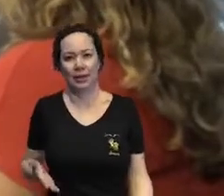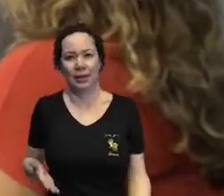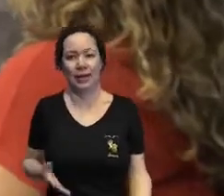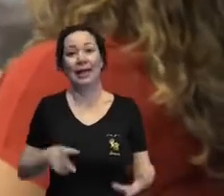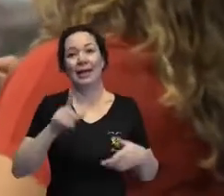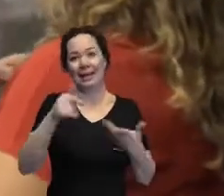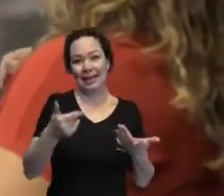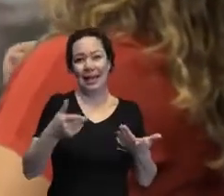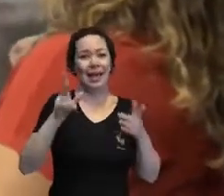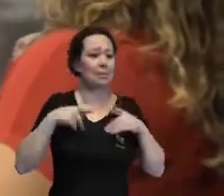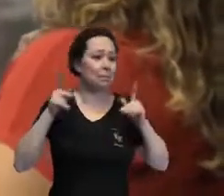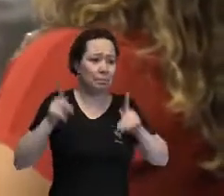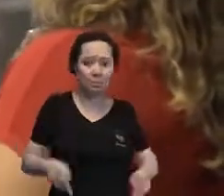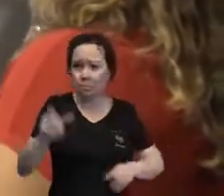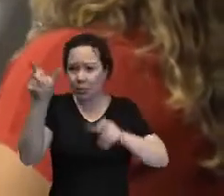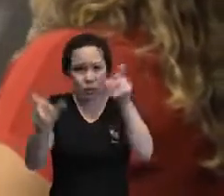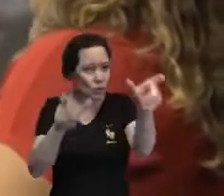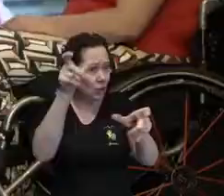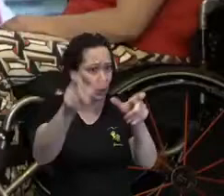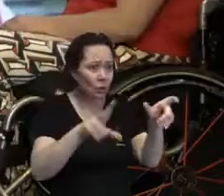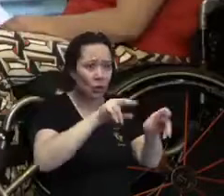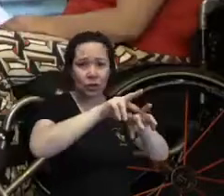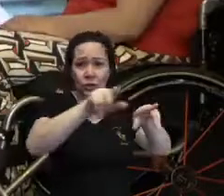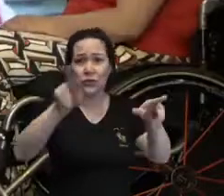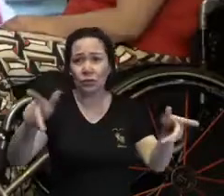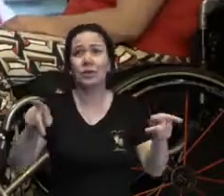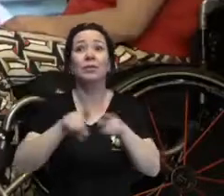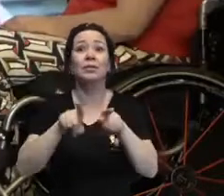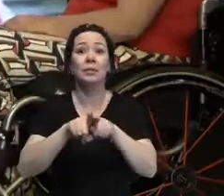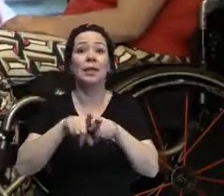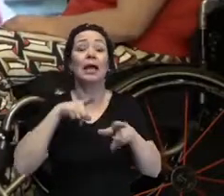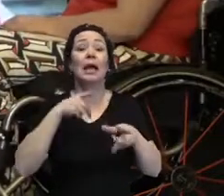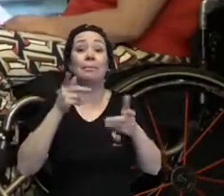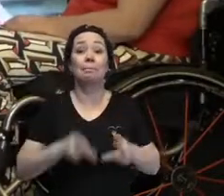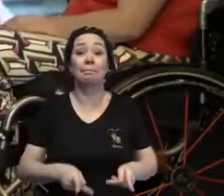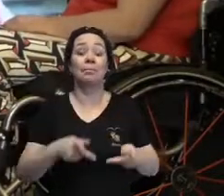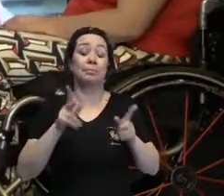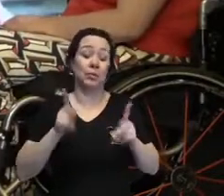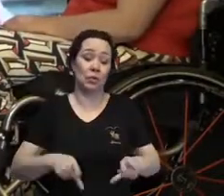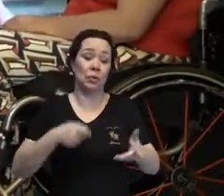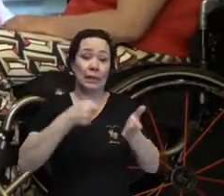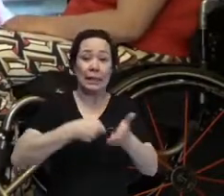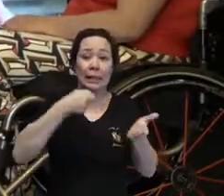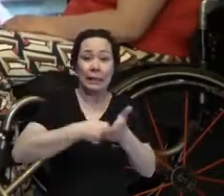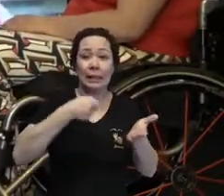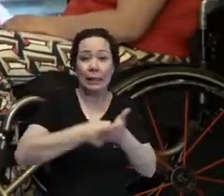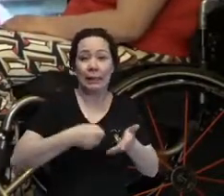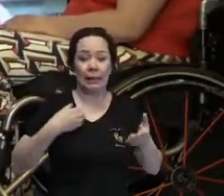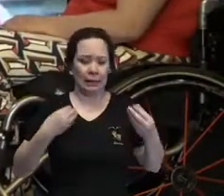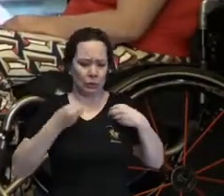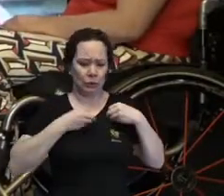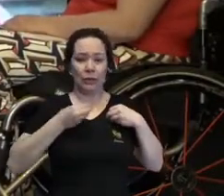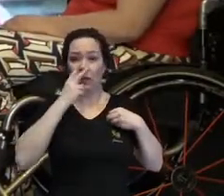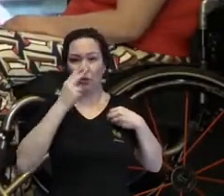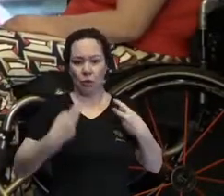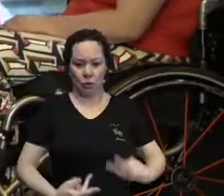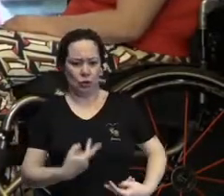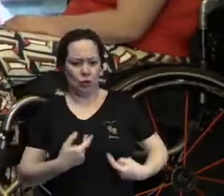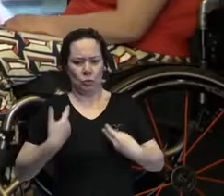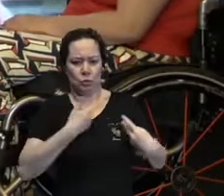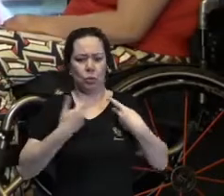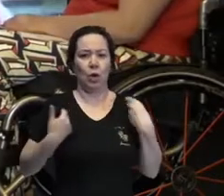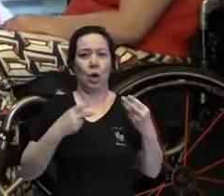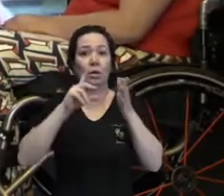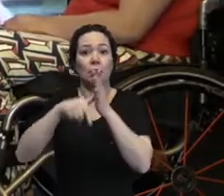Perfeito. São seres humanos diferentes, não mesmo? E às vezes a pessoa tenta tanto, tanto, tanto, tanto se plastificar e aí quando chega lá